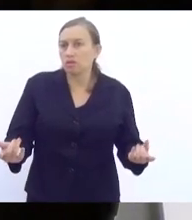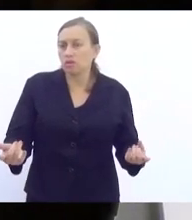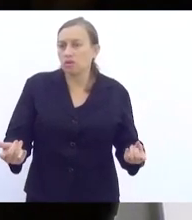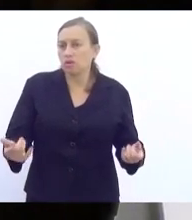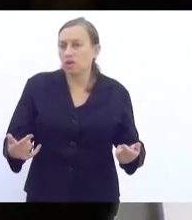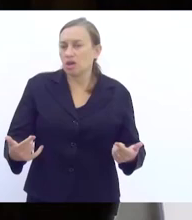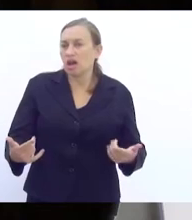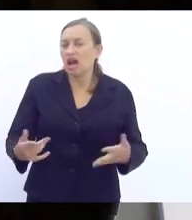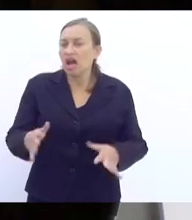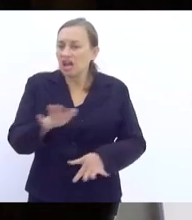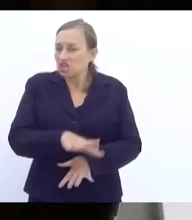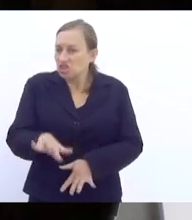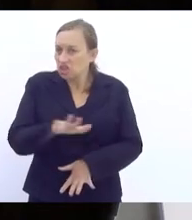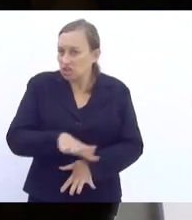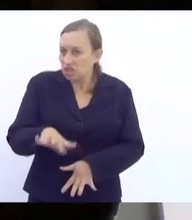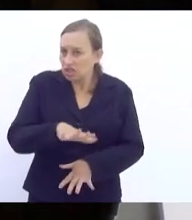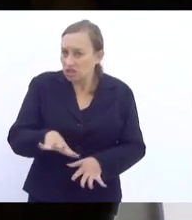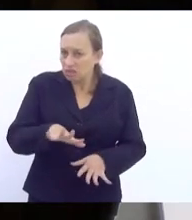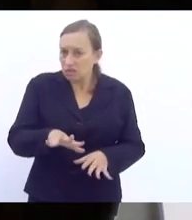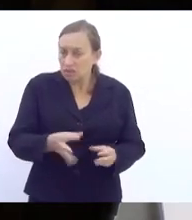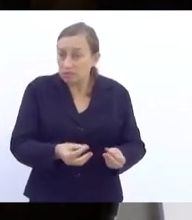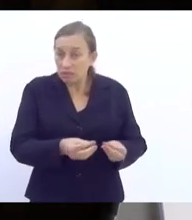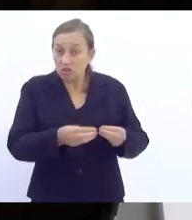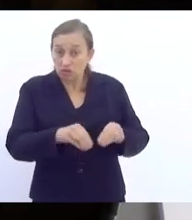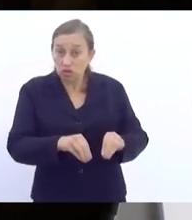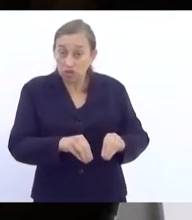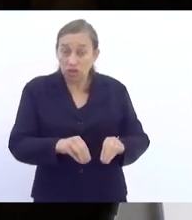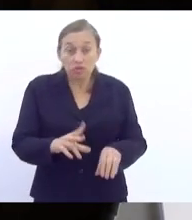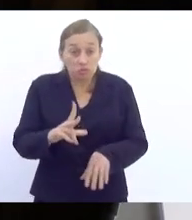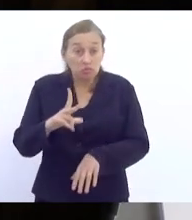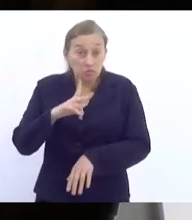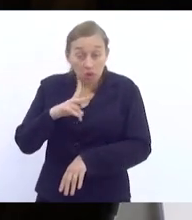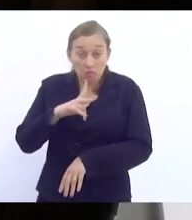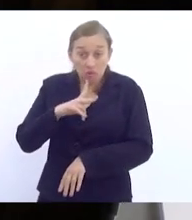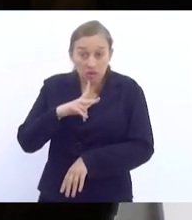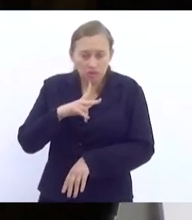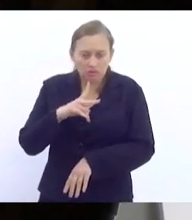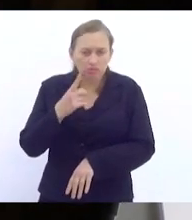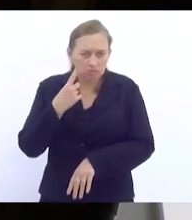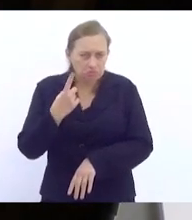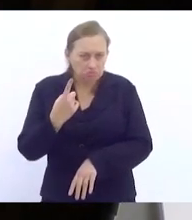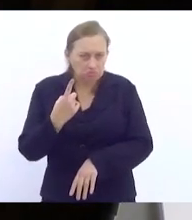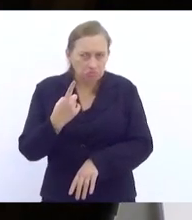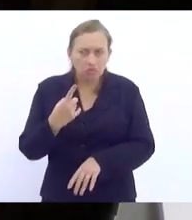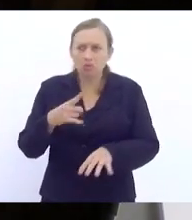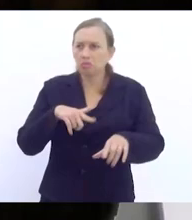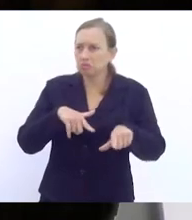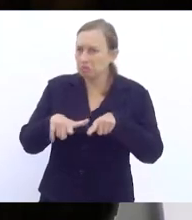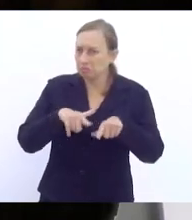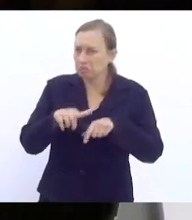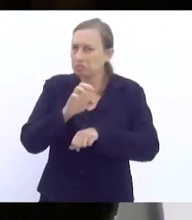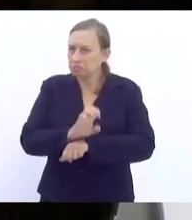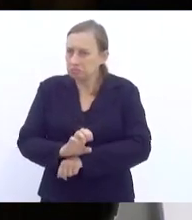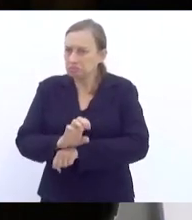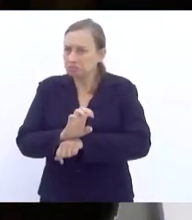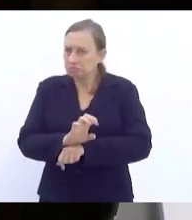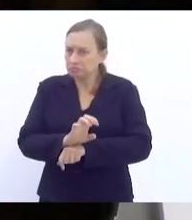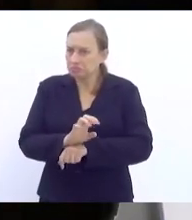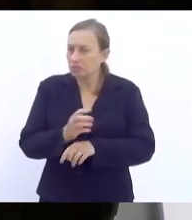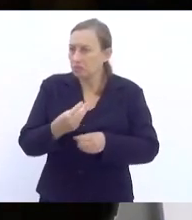É isso que a gente espera de uma proposta operacionalizável do Estado e dos municípios?